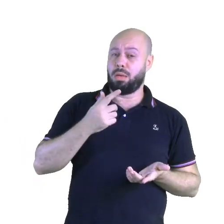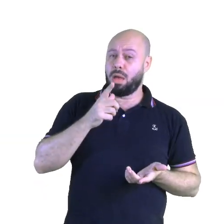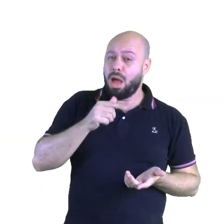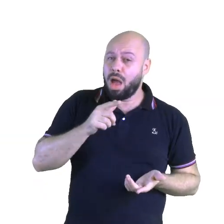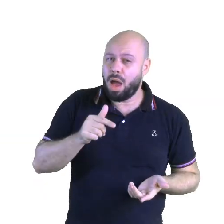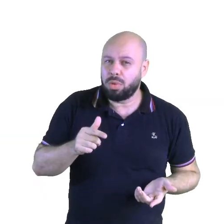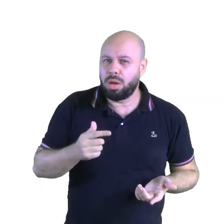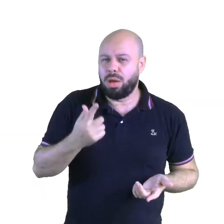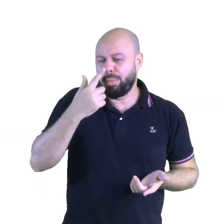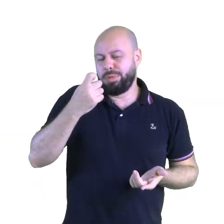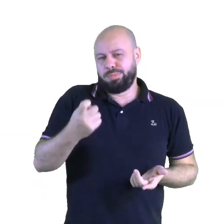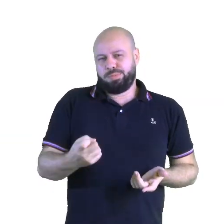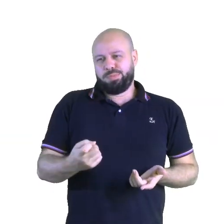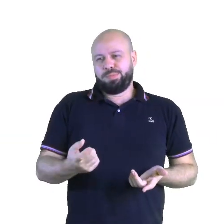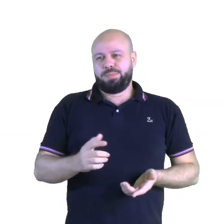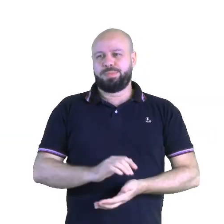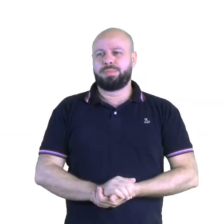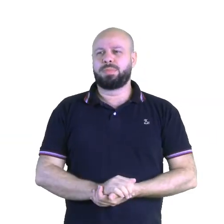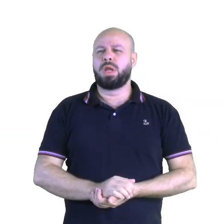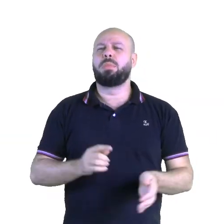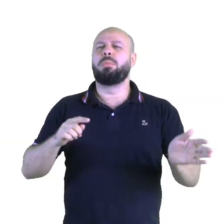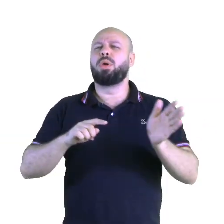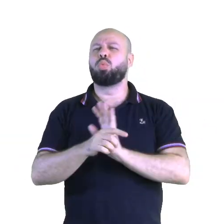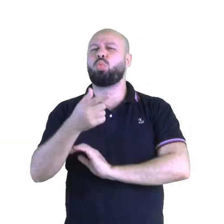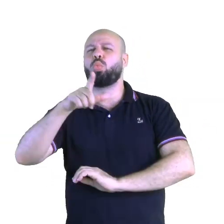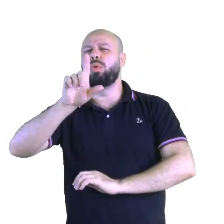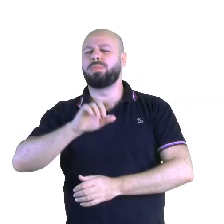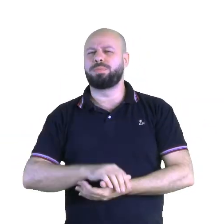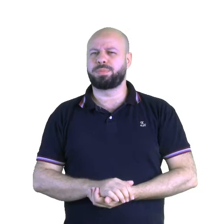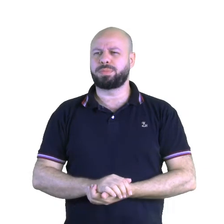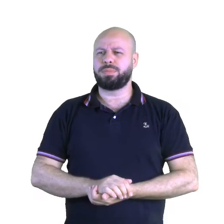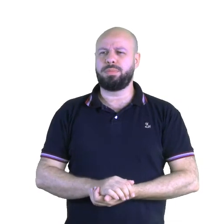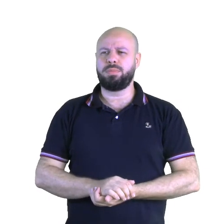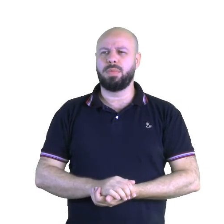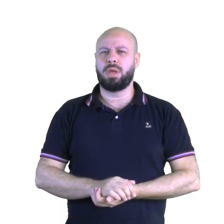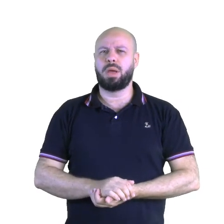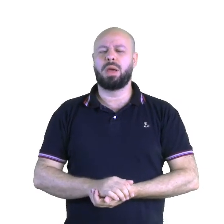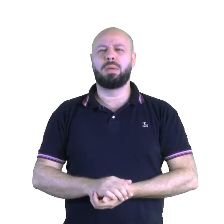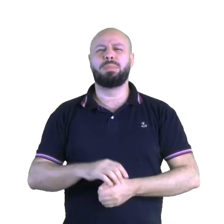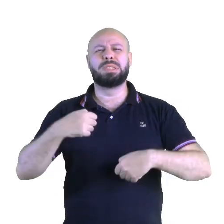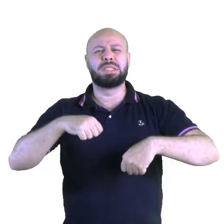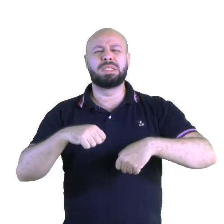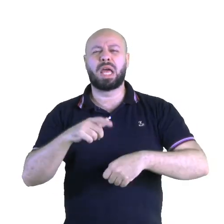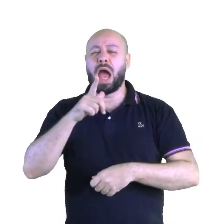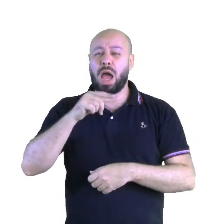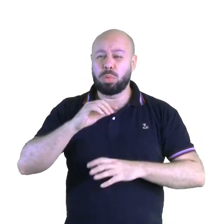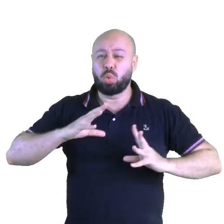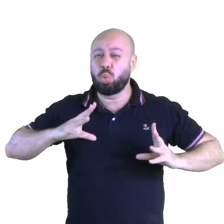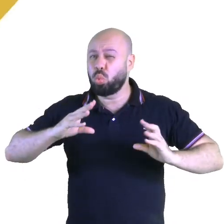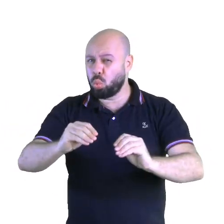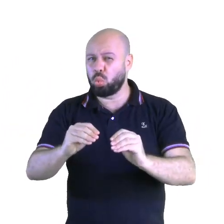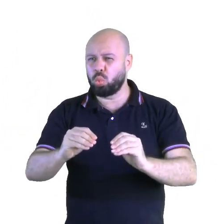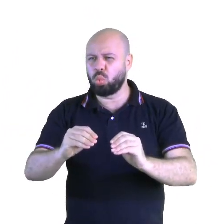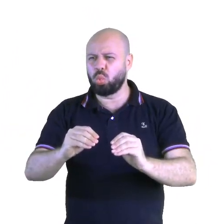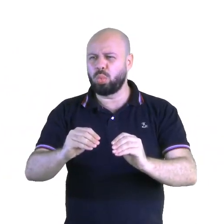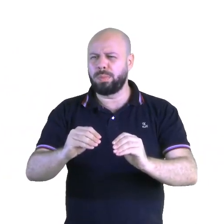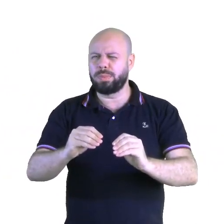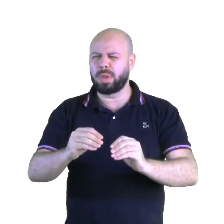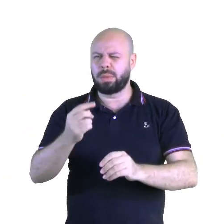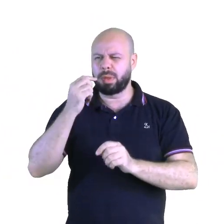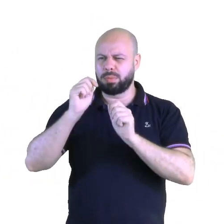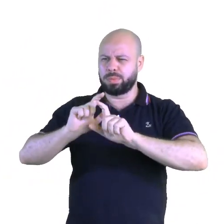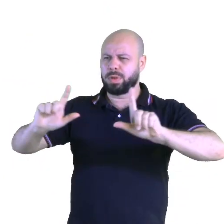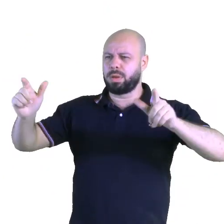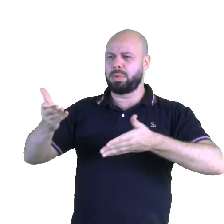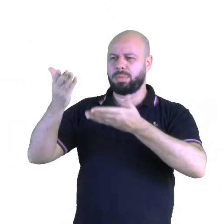eu quero fazer assim outra pergunta pra você. Para tudo é necessário usar água? Vamos dar uma olhadinha aí nesse slide e vocês